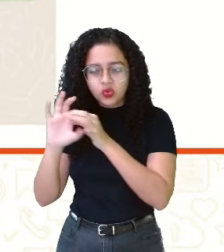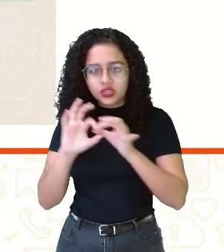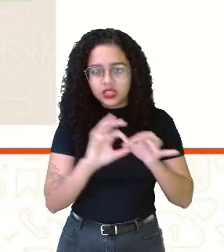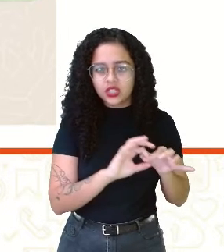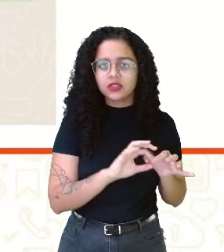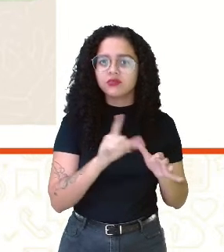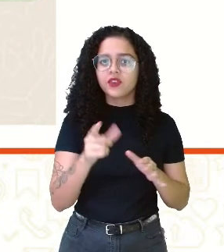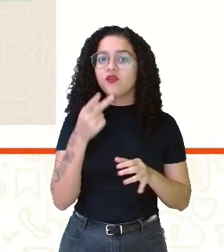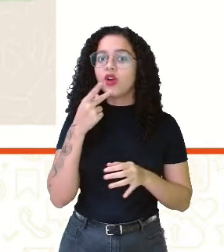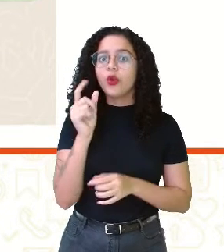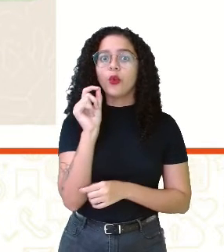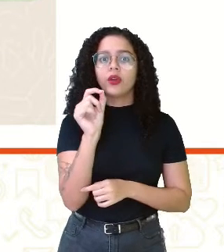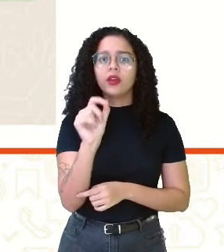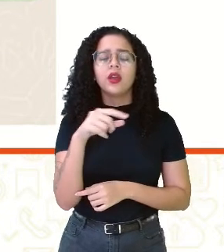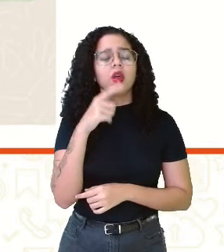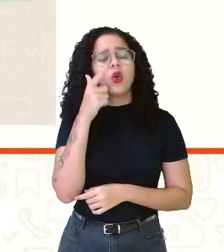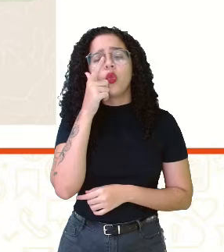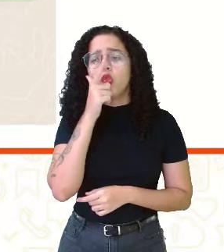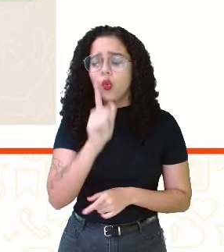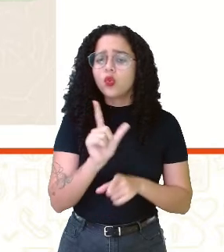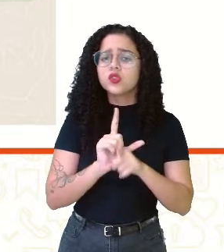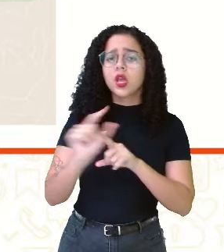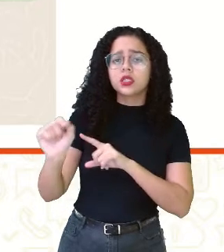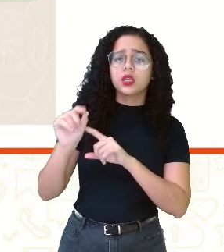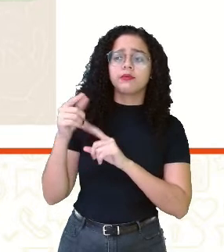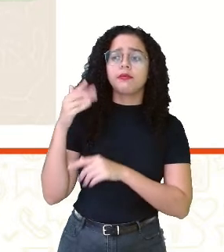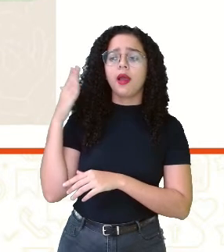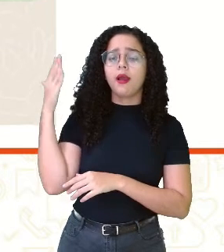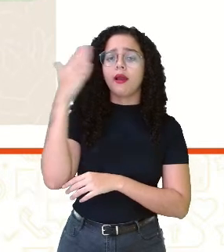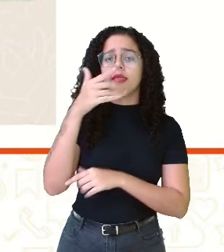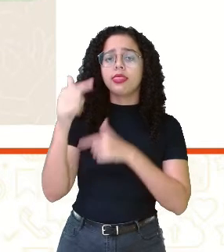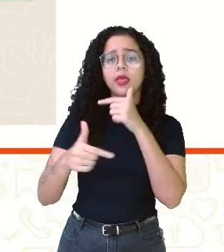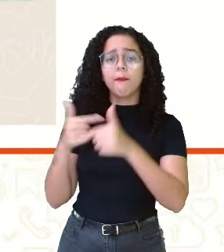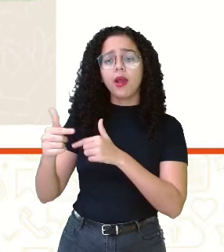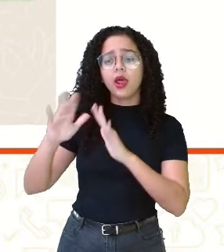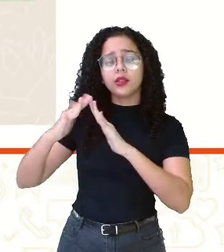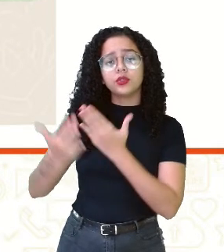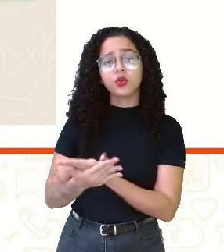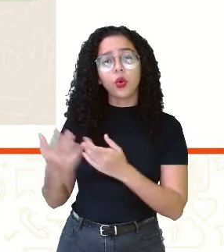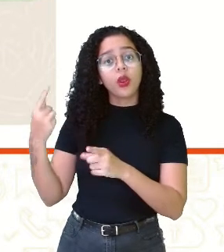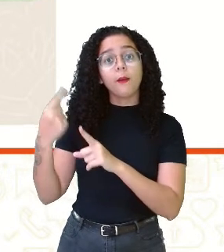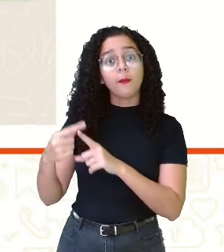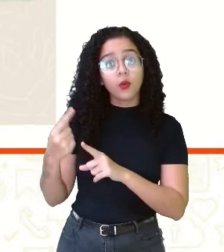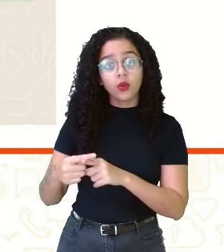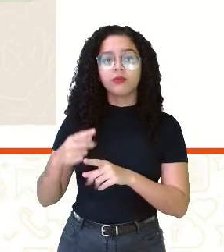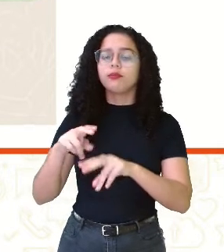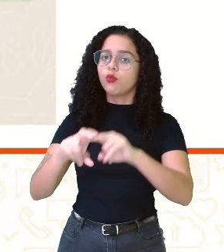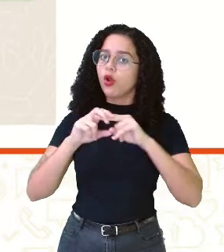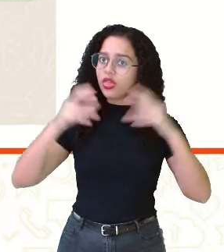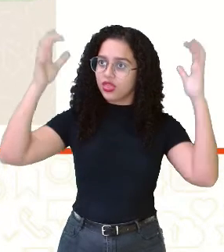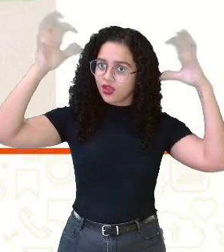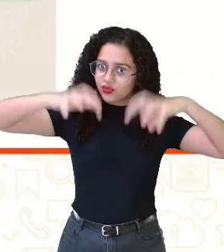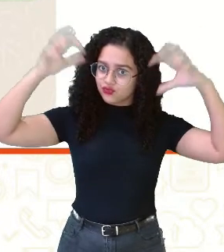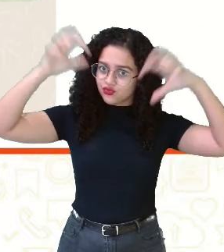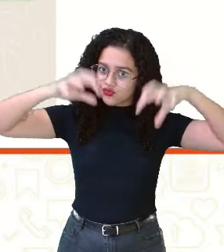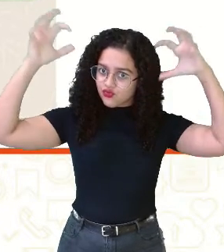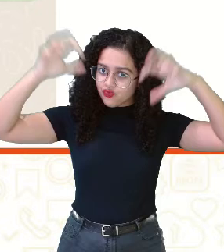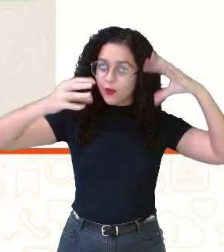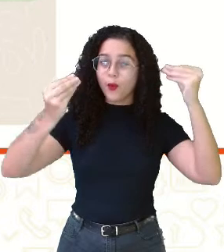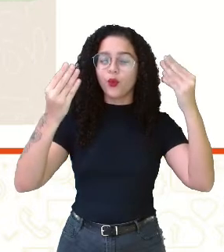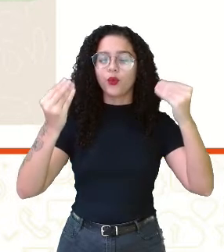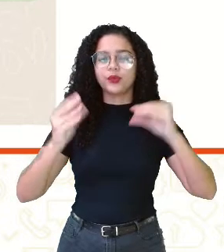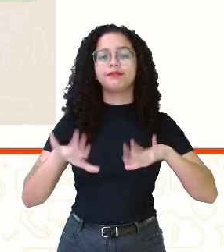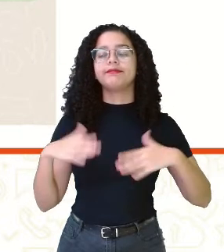coloca que ele não está conseguindo sair para ir trabalhar na escola. Porque, por conta da chuva, está chovendo